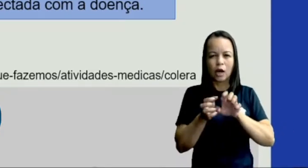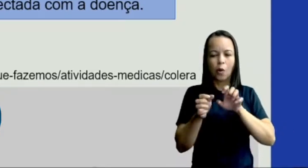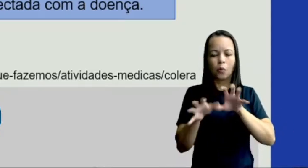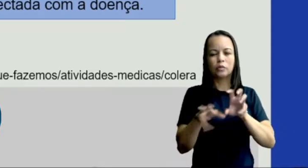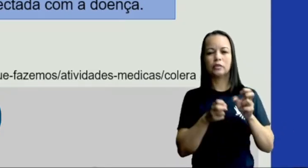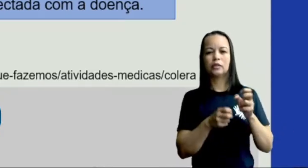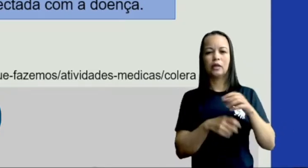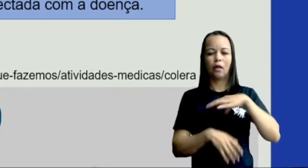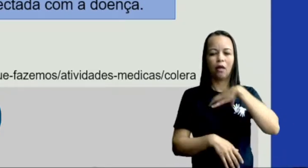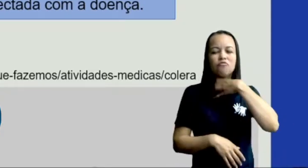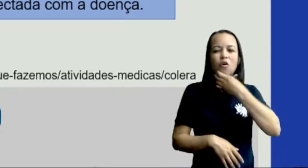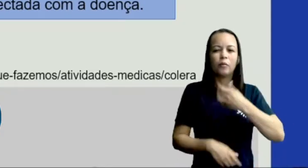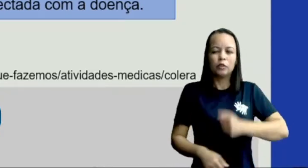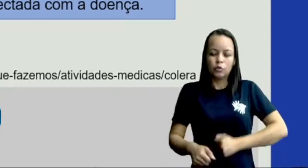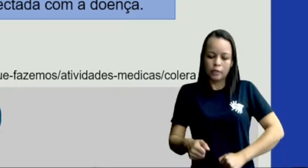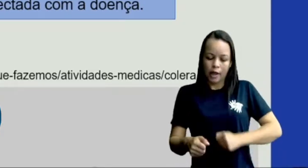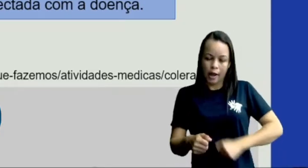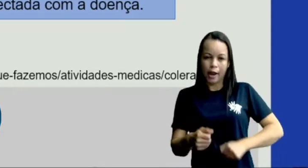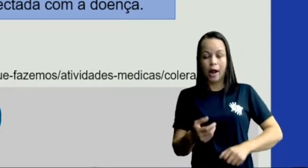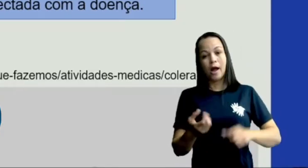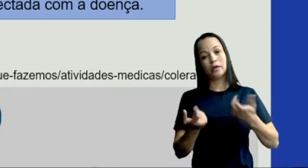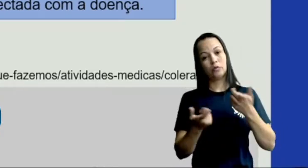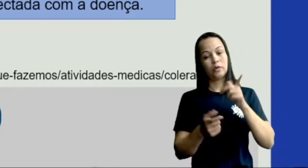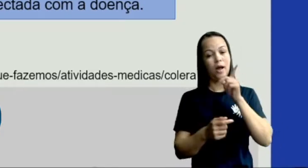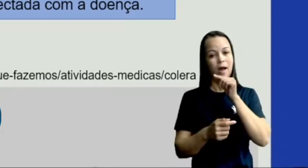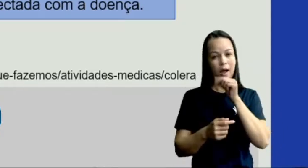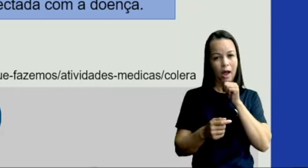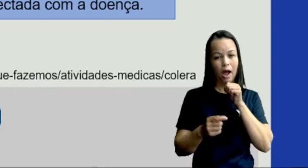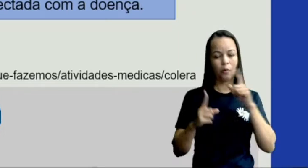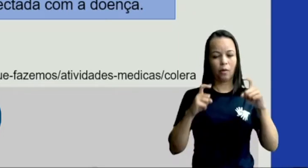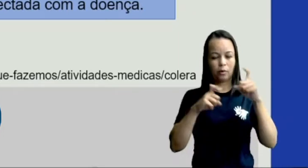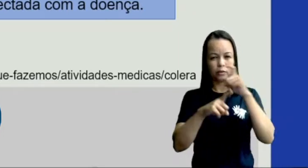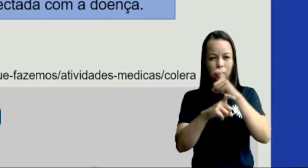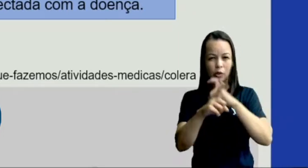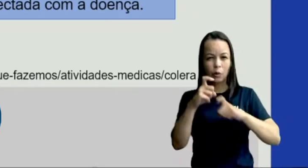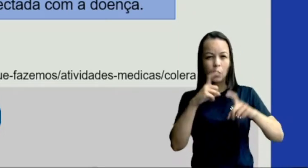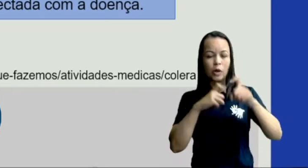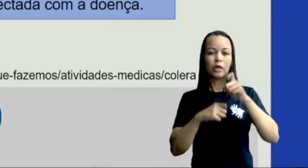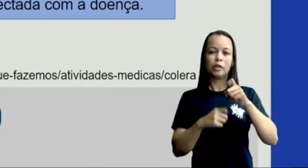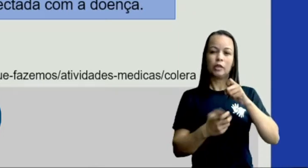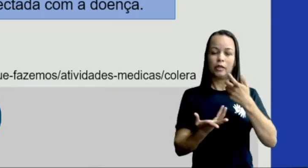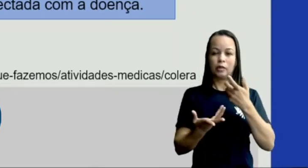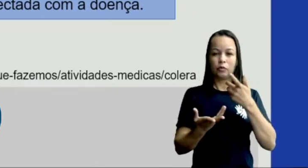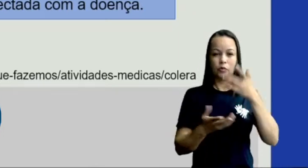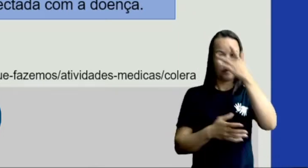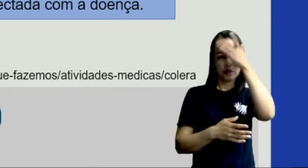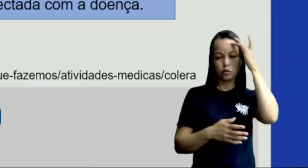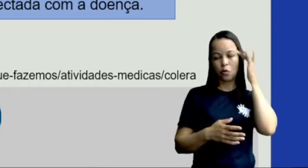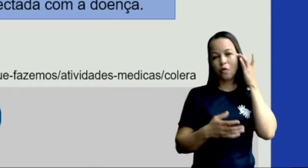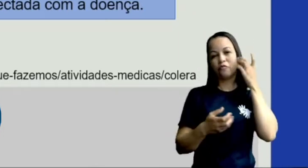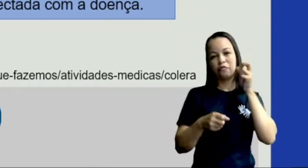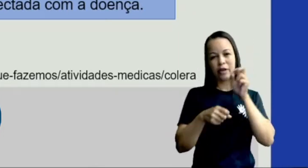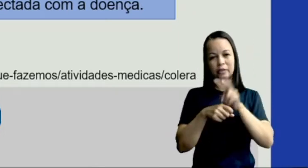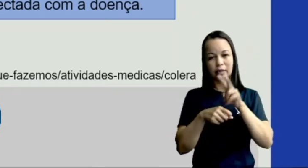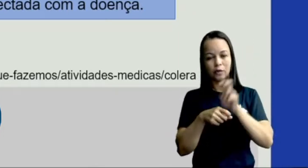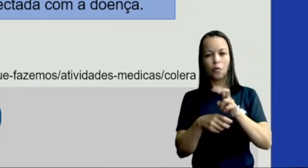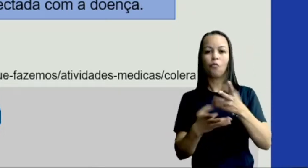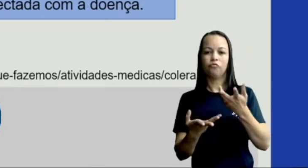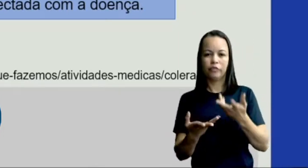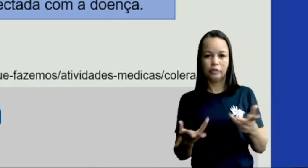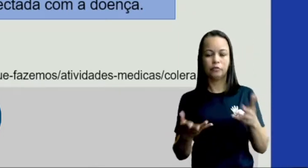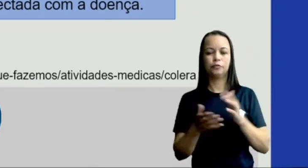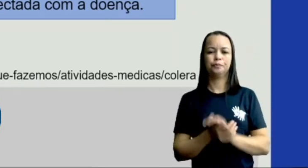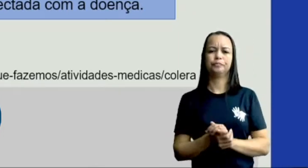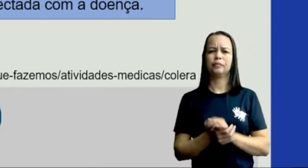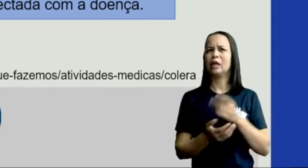ou água contaminada com fezes ou vômito de uma pessoa infectada com a doença. Mas o que isso tem a ver?